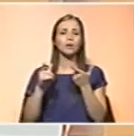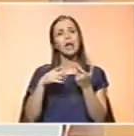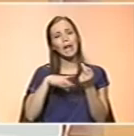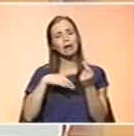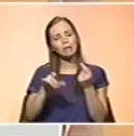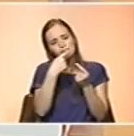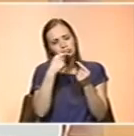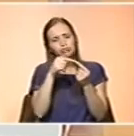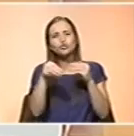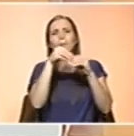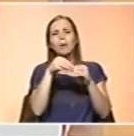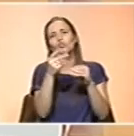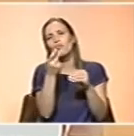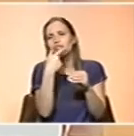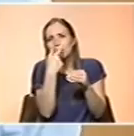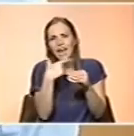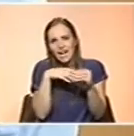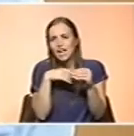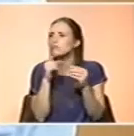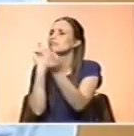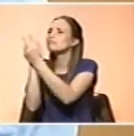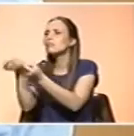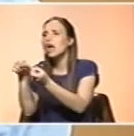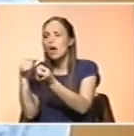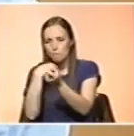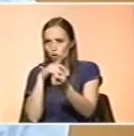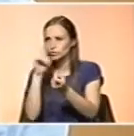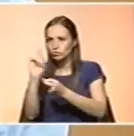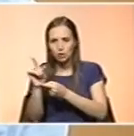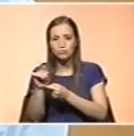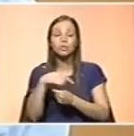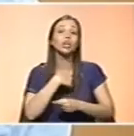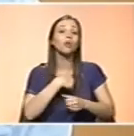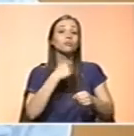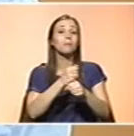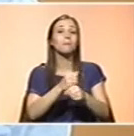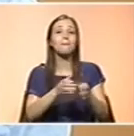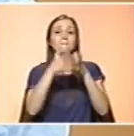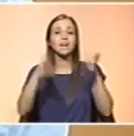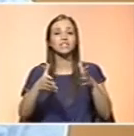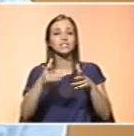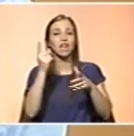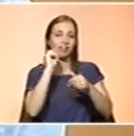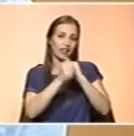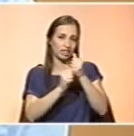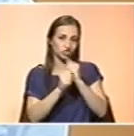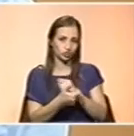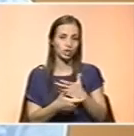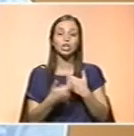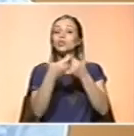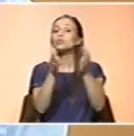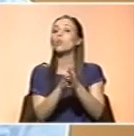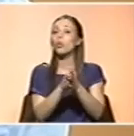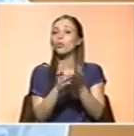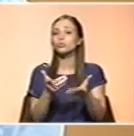ou vitamina? Eu trabalho mais especificamente com atletas e, portanto, em todas as consultas